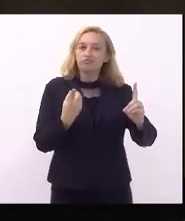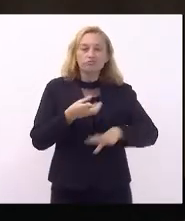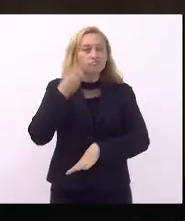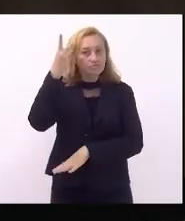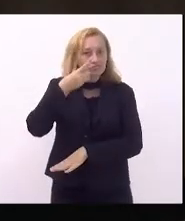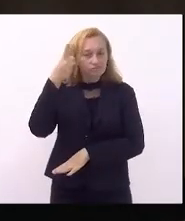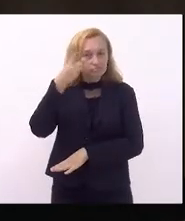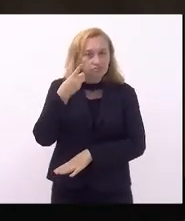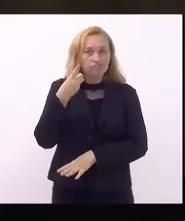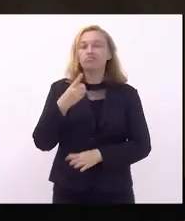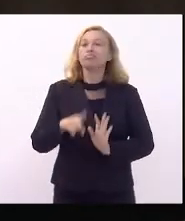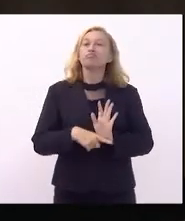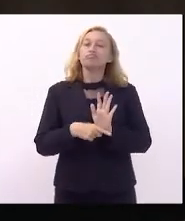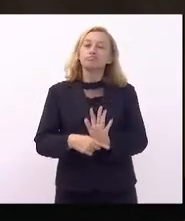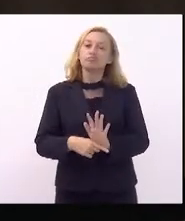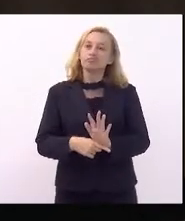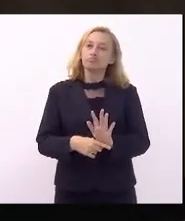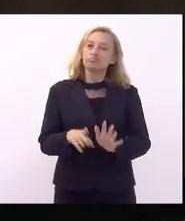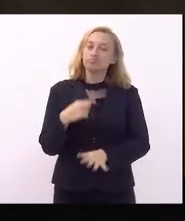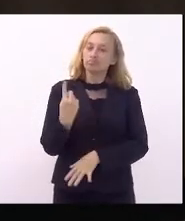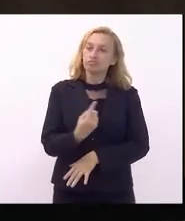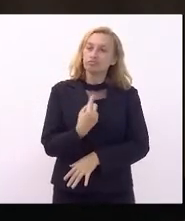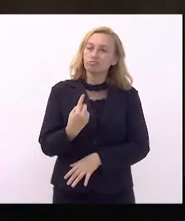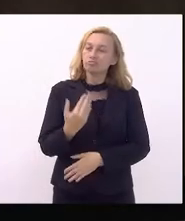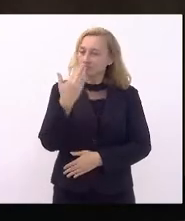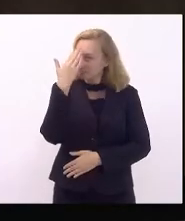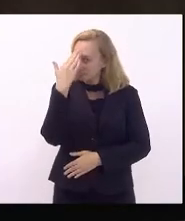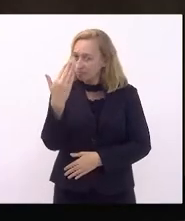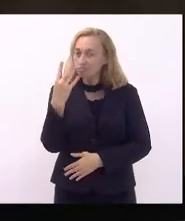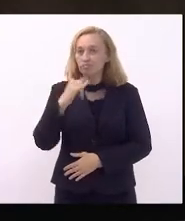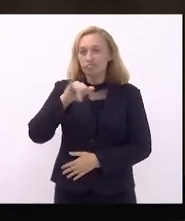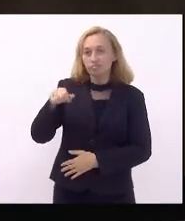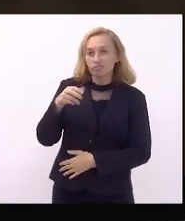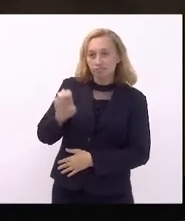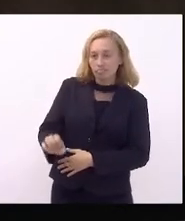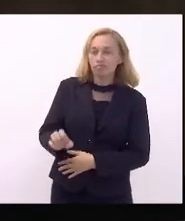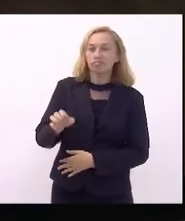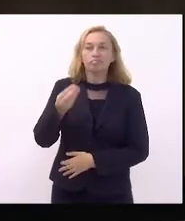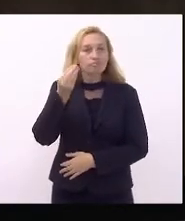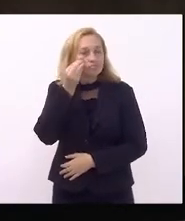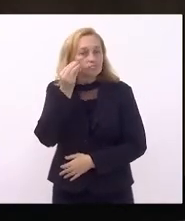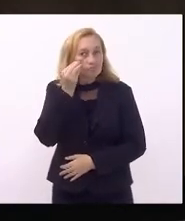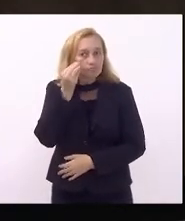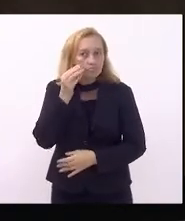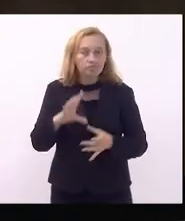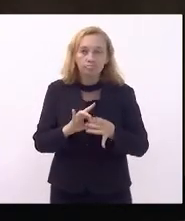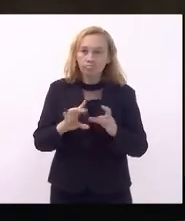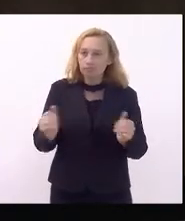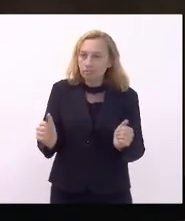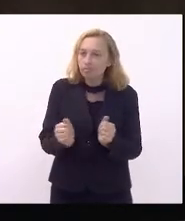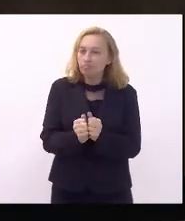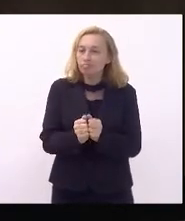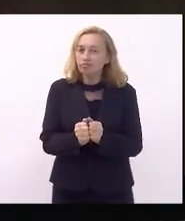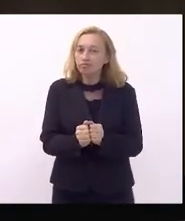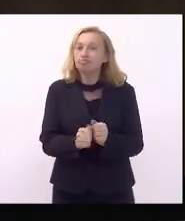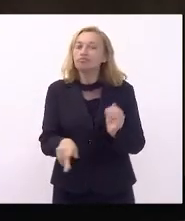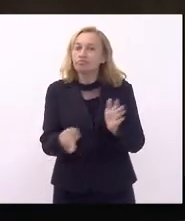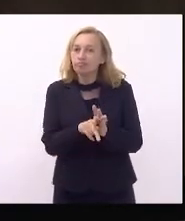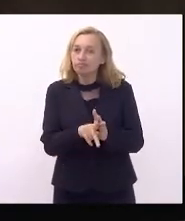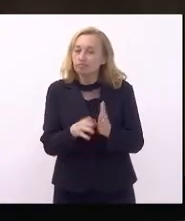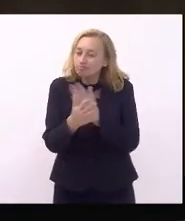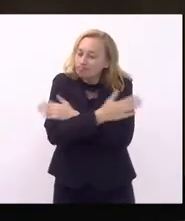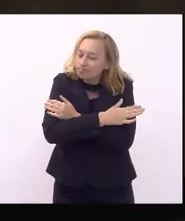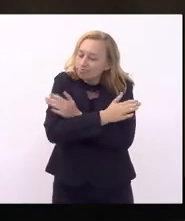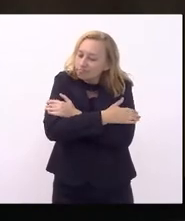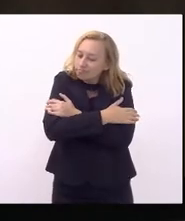Parlamento Fluminense. E eu agradeço ao deputado Jari pela oportunidade, saúdo pela iniciativa, de permitir que eu me associe ao projeto e mando aqui um